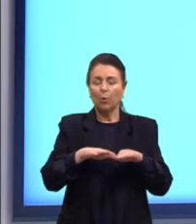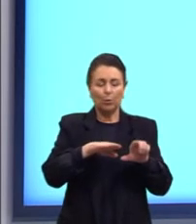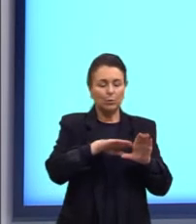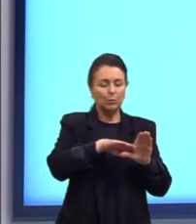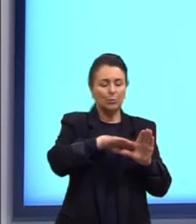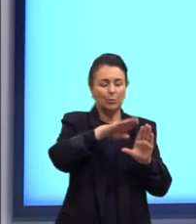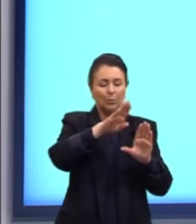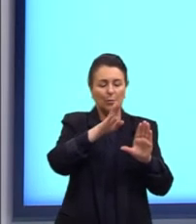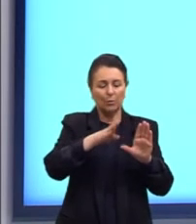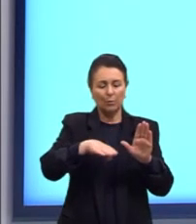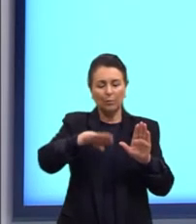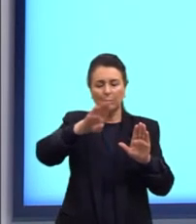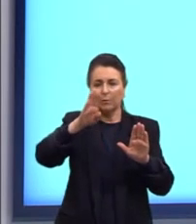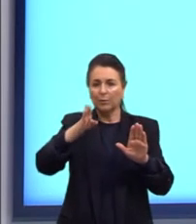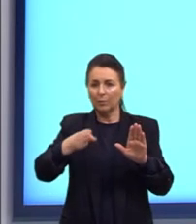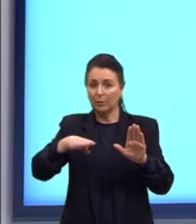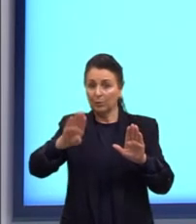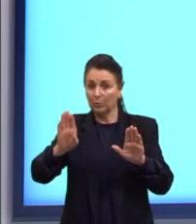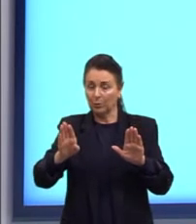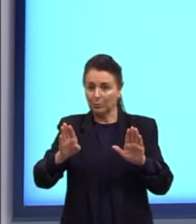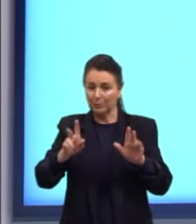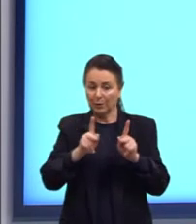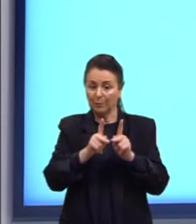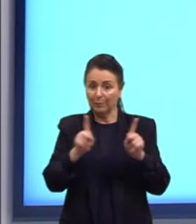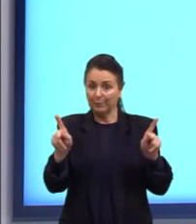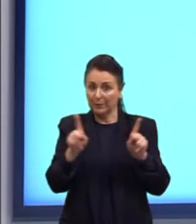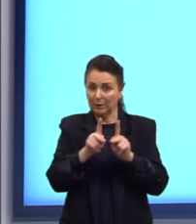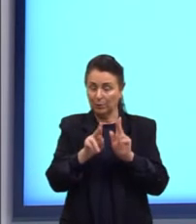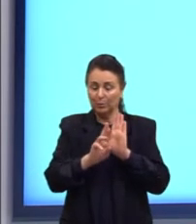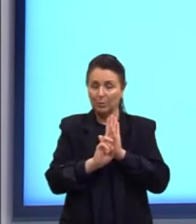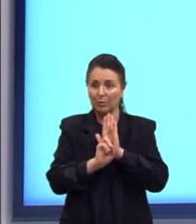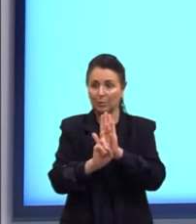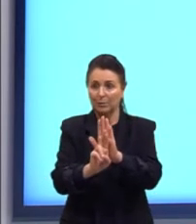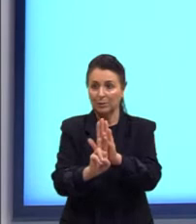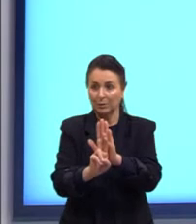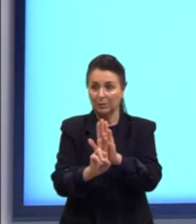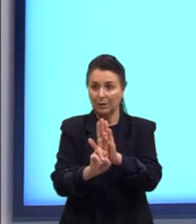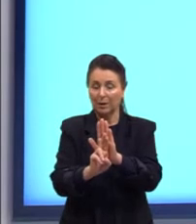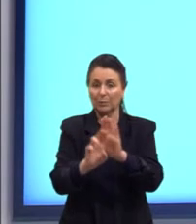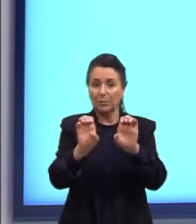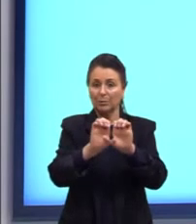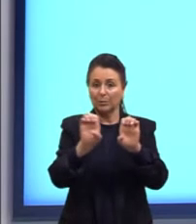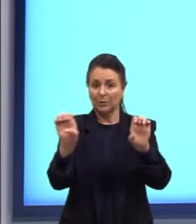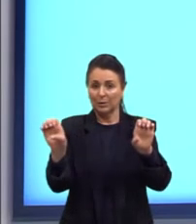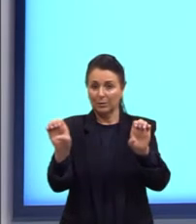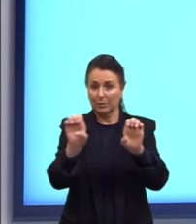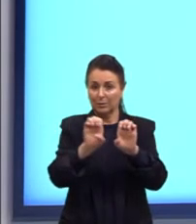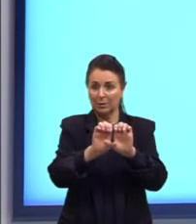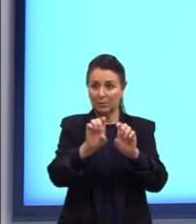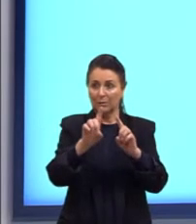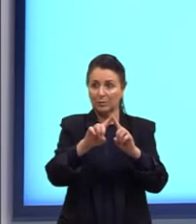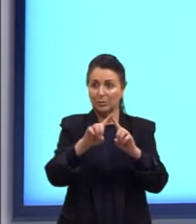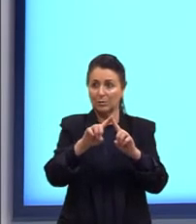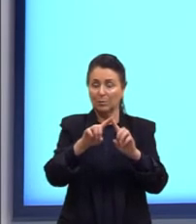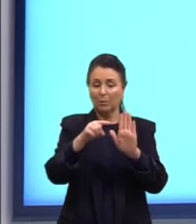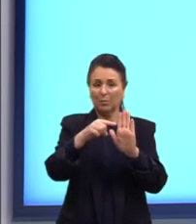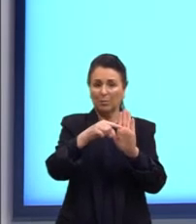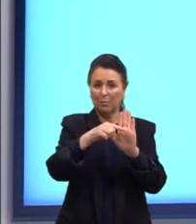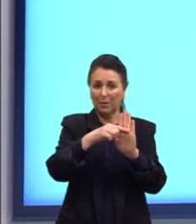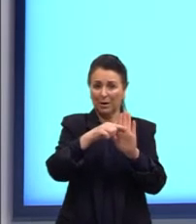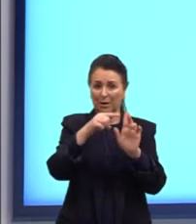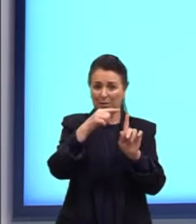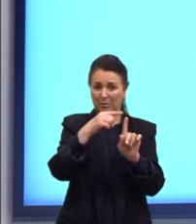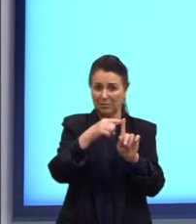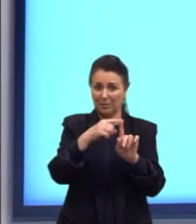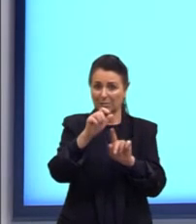ondulatórios, ou então periódicos, eles são representados por equações do tipo mais ou menos A